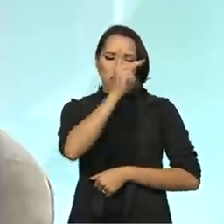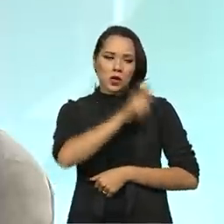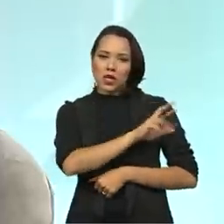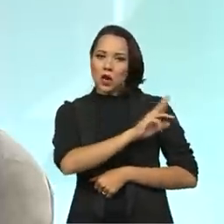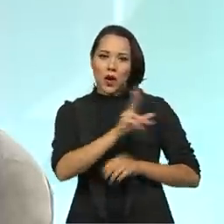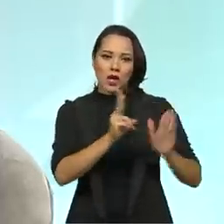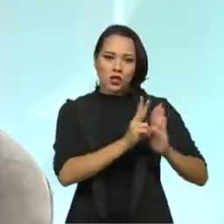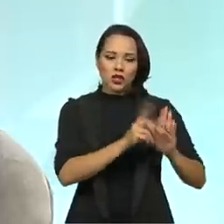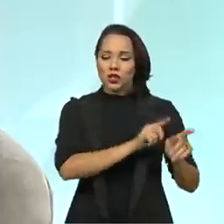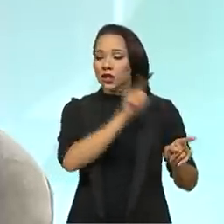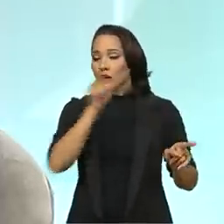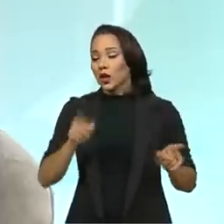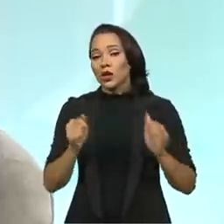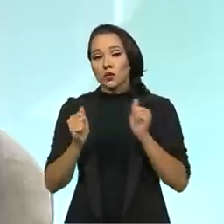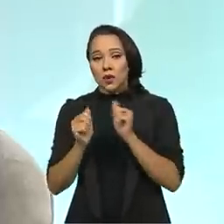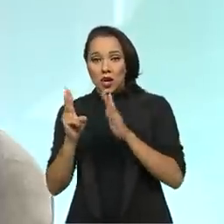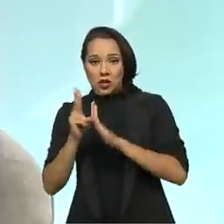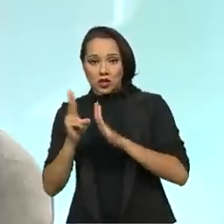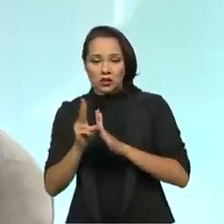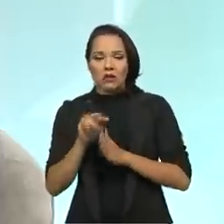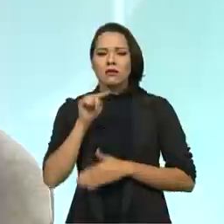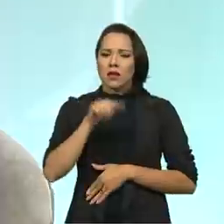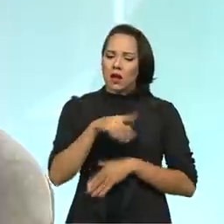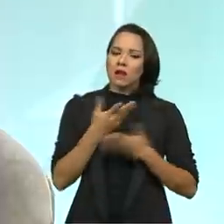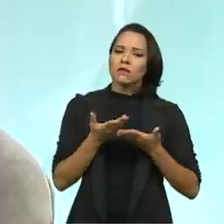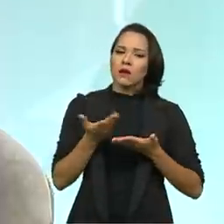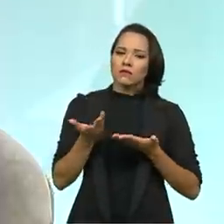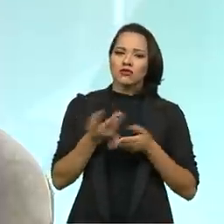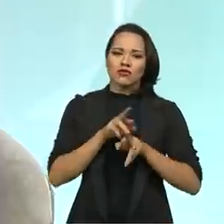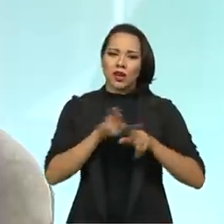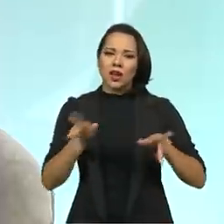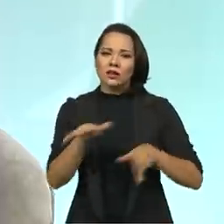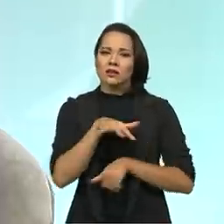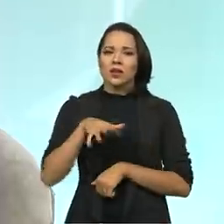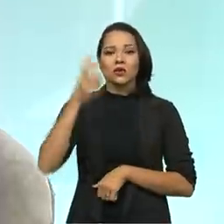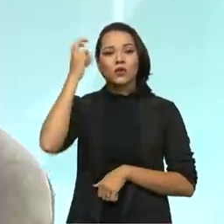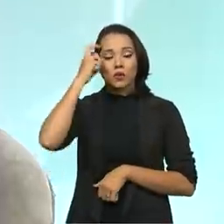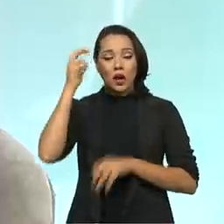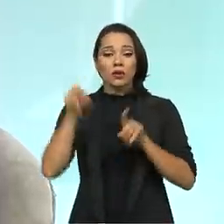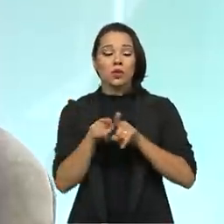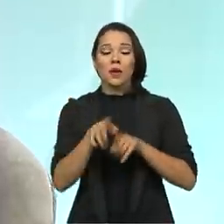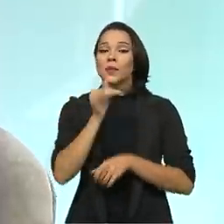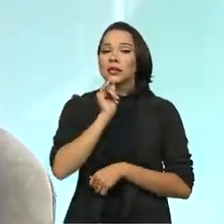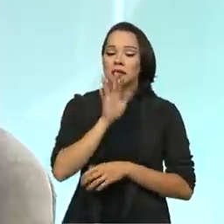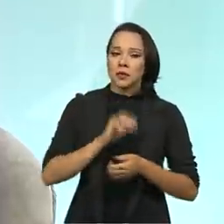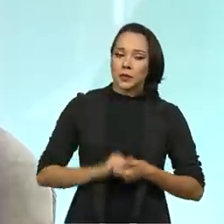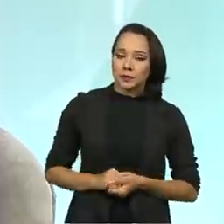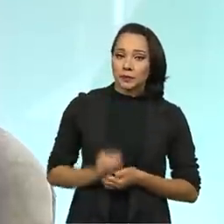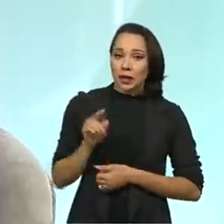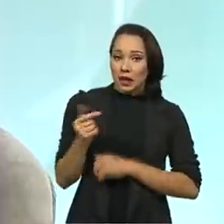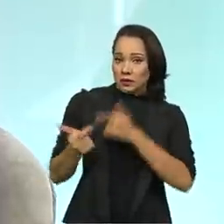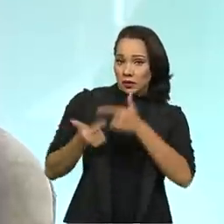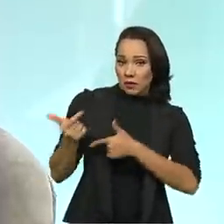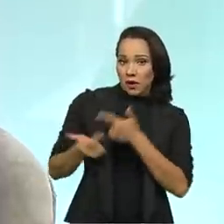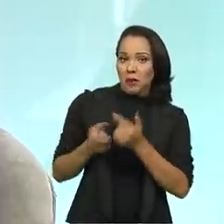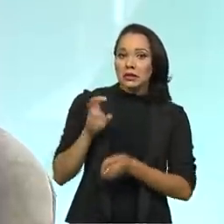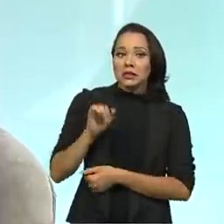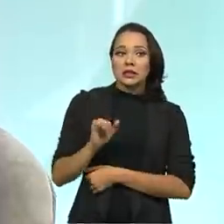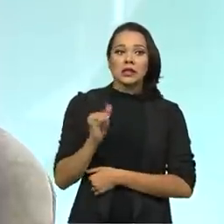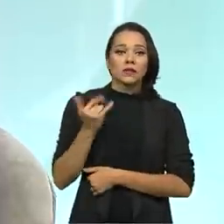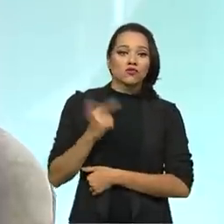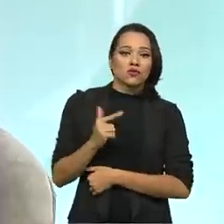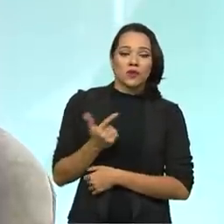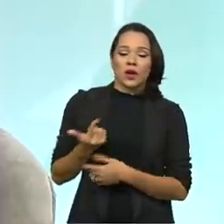há um trabalho feito com o indígena, tanto em termos de mão de obra, quanto em termos culturais. Porque, por exemplo, esse trabalho, se a gente não